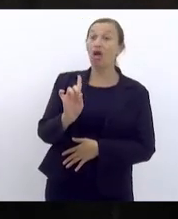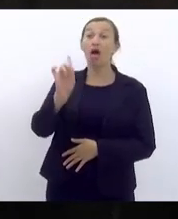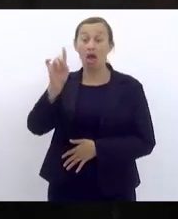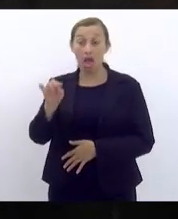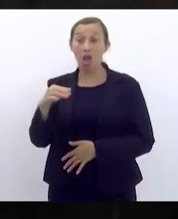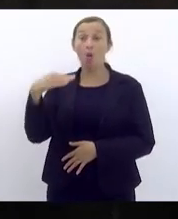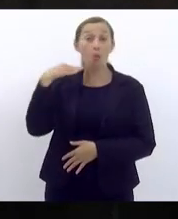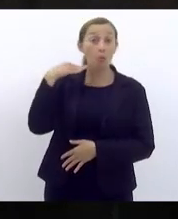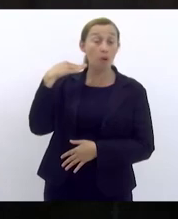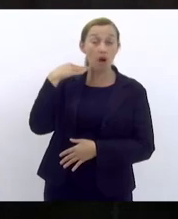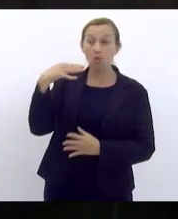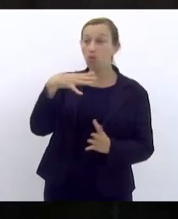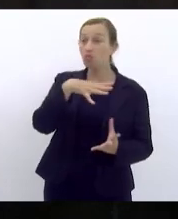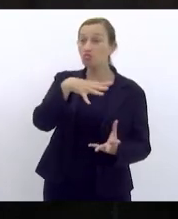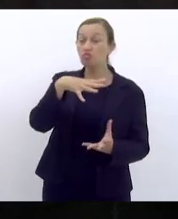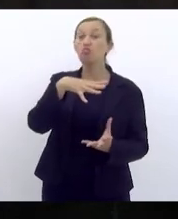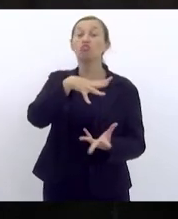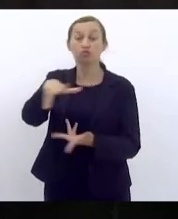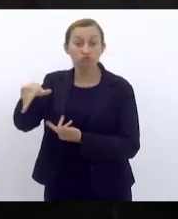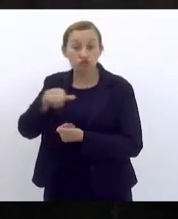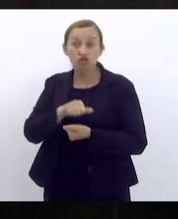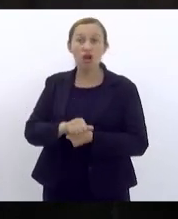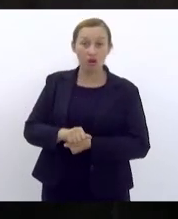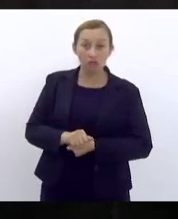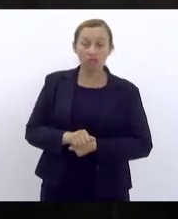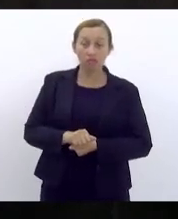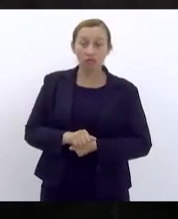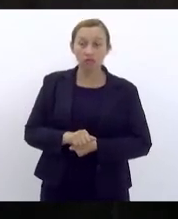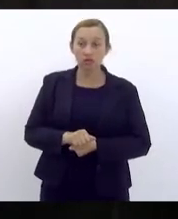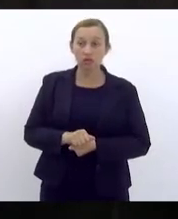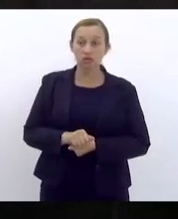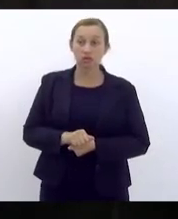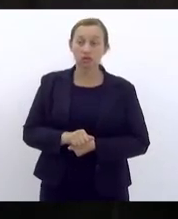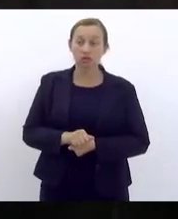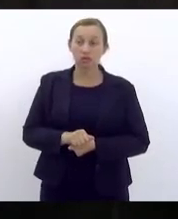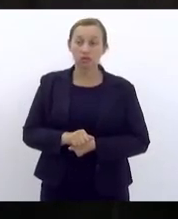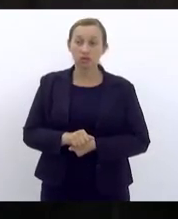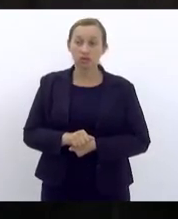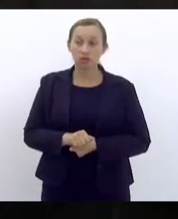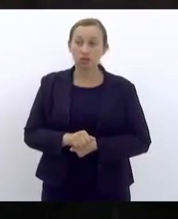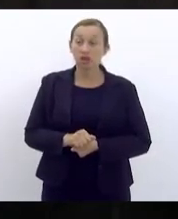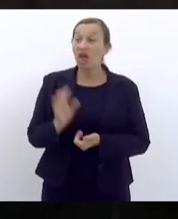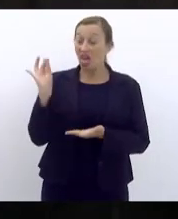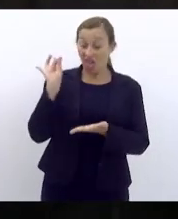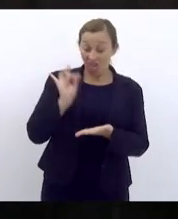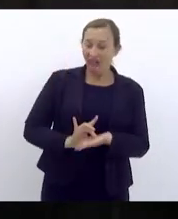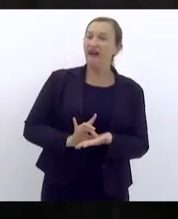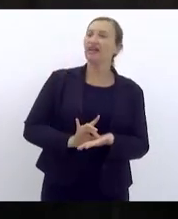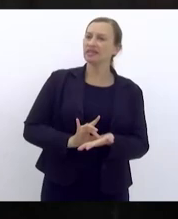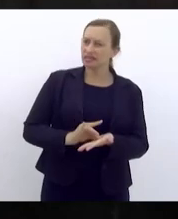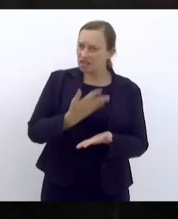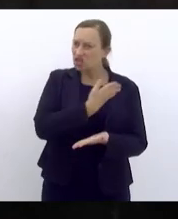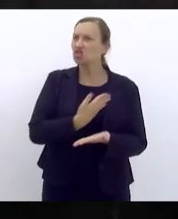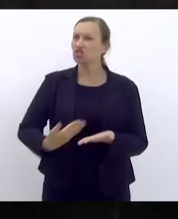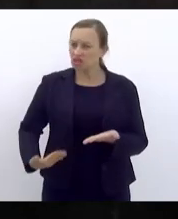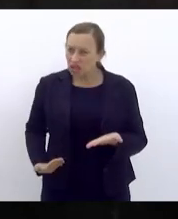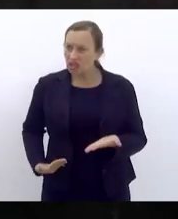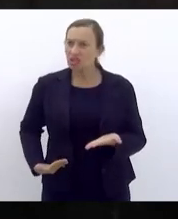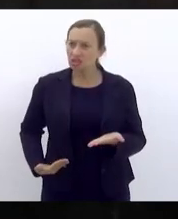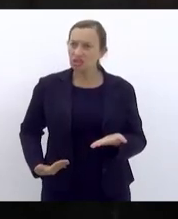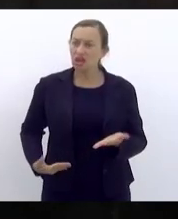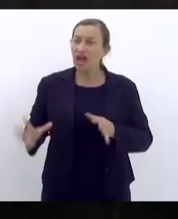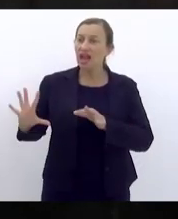banco mundial considerado a autoridade pública mais realista na avaliação de questões